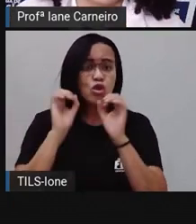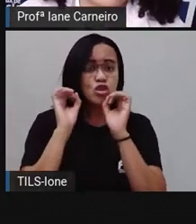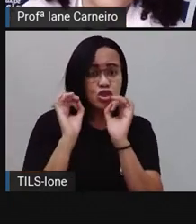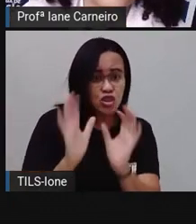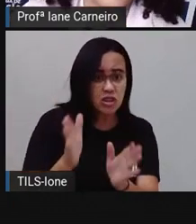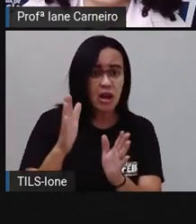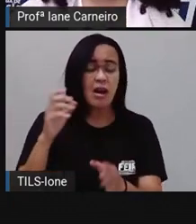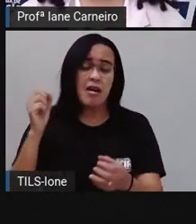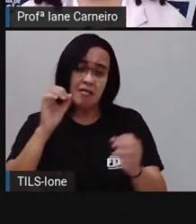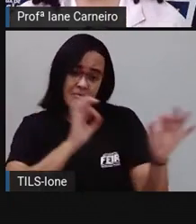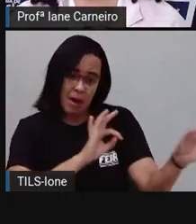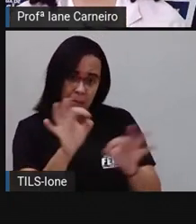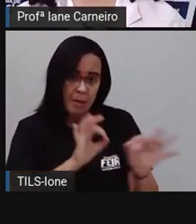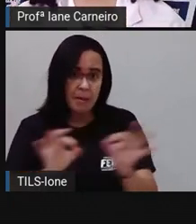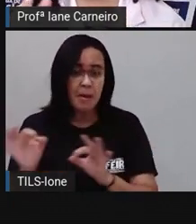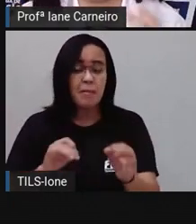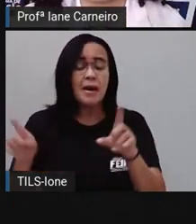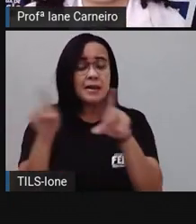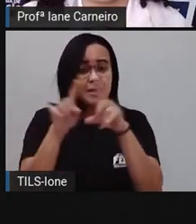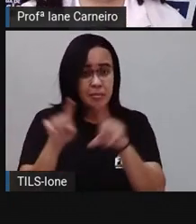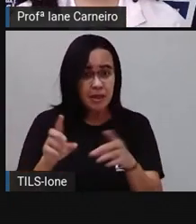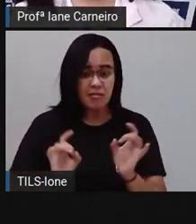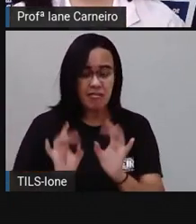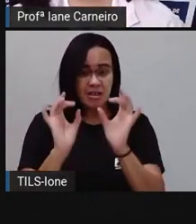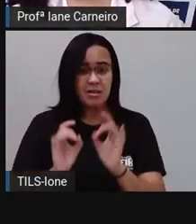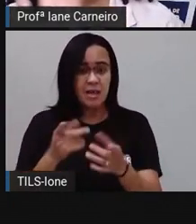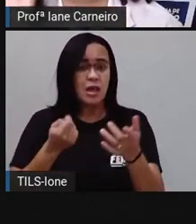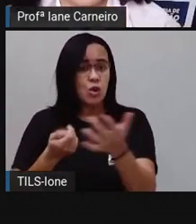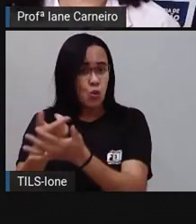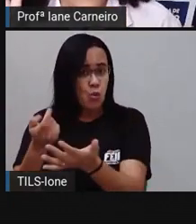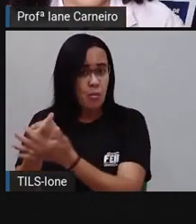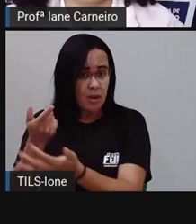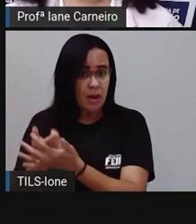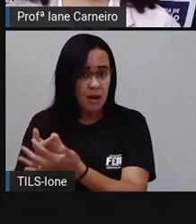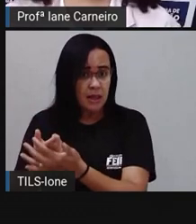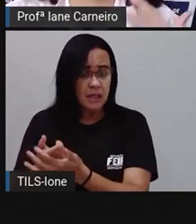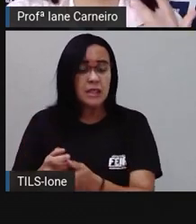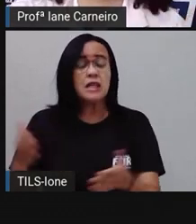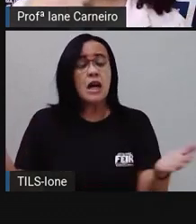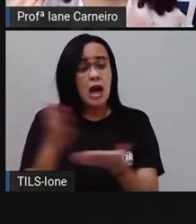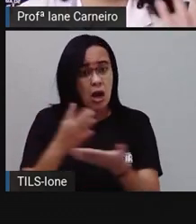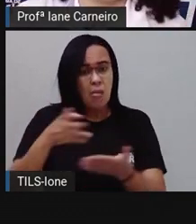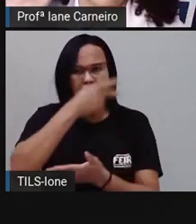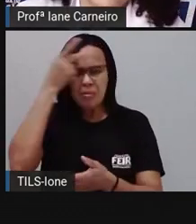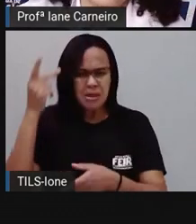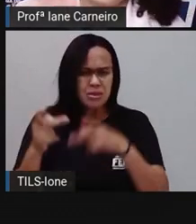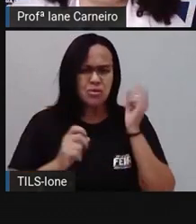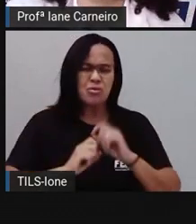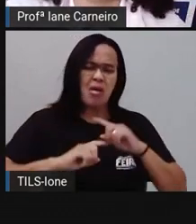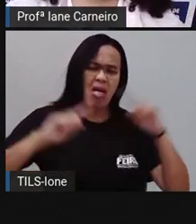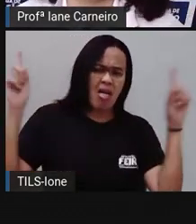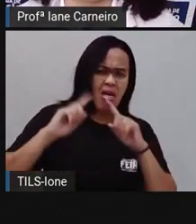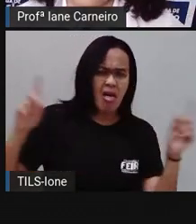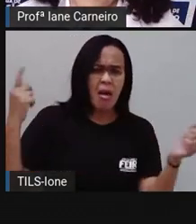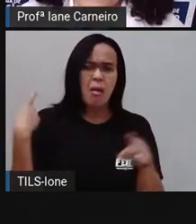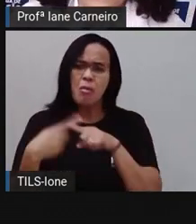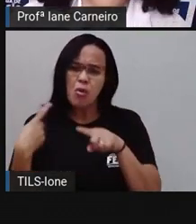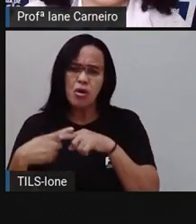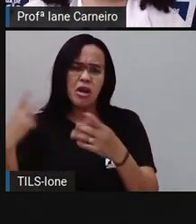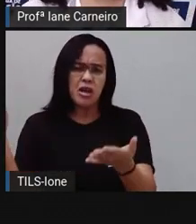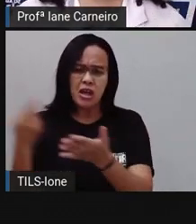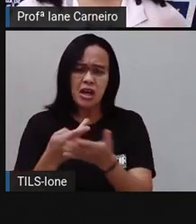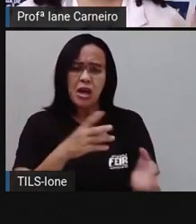pessoas criticam, né? Que o centro foi criado distante naquela época, né? As pessoas deixaram de ir lá no centro de